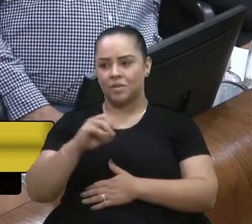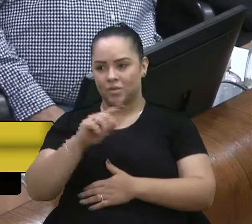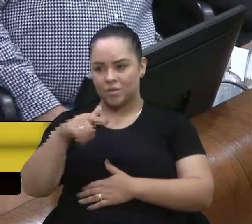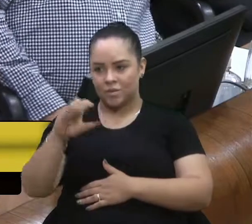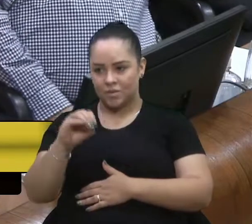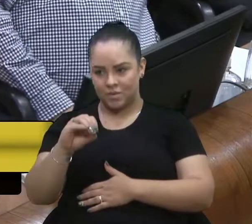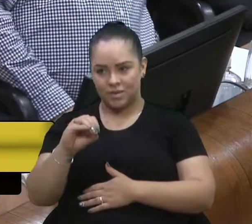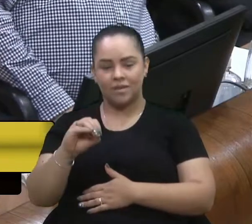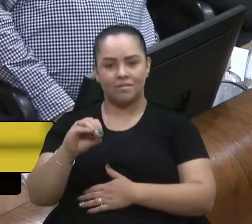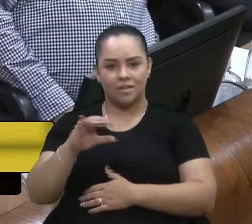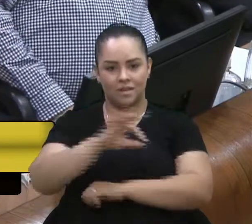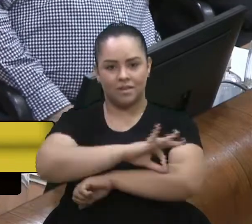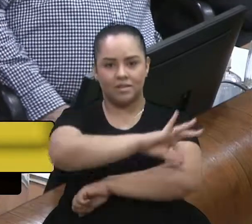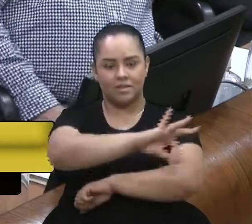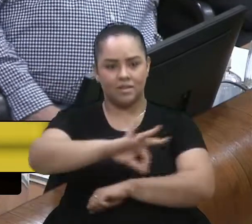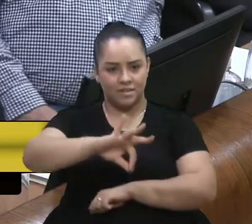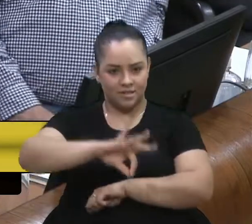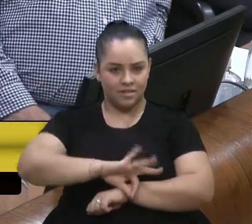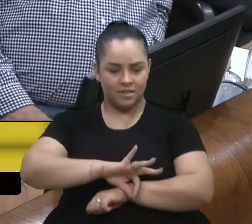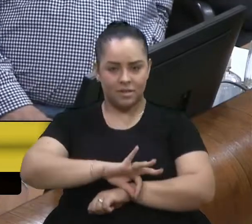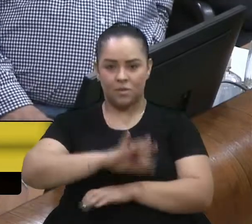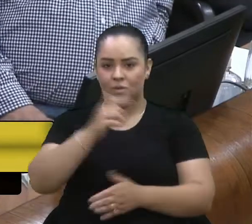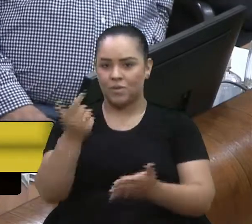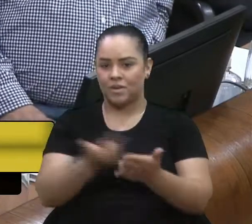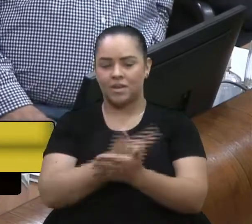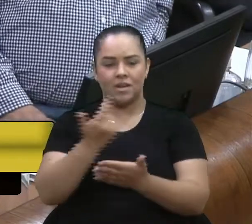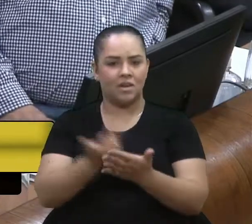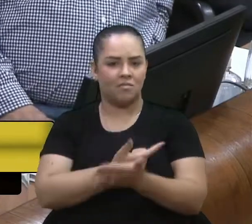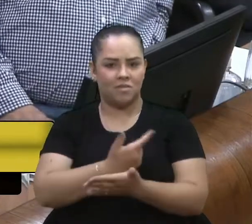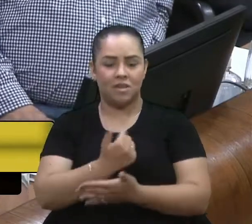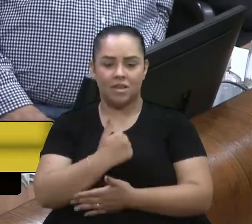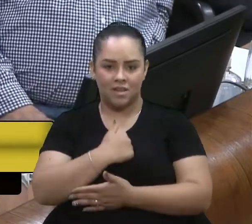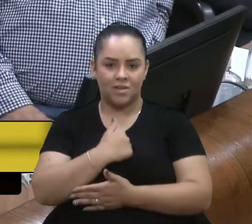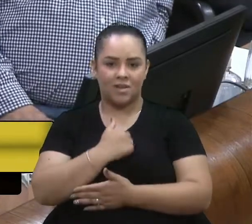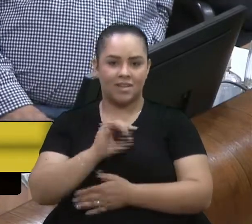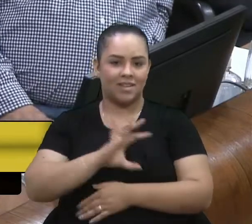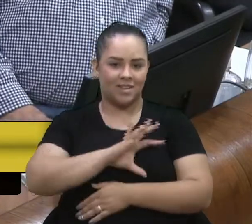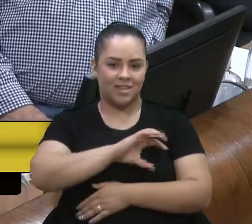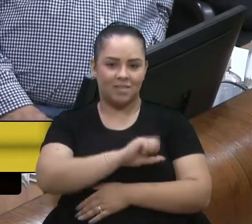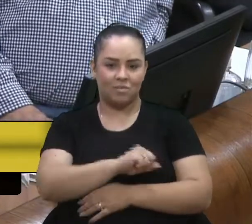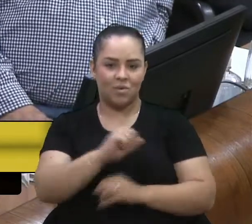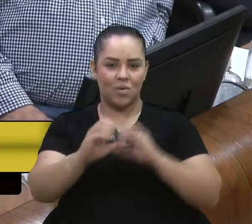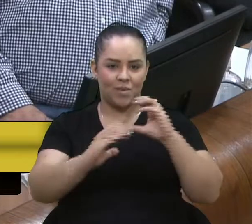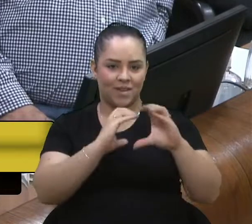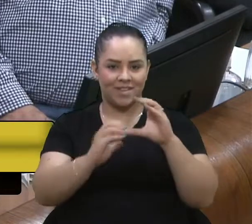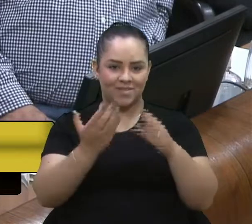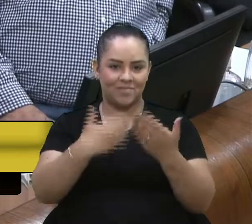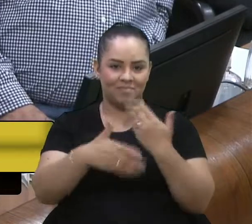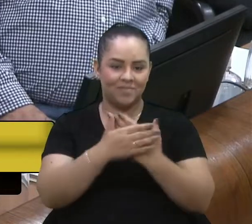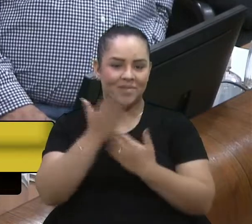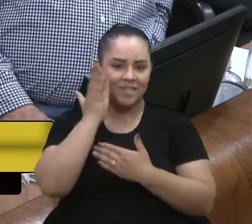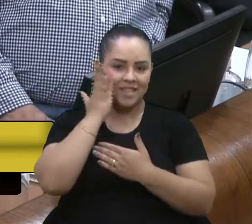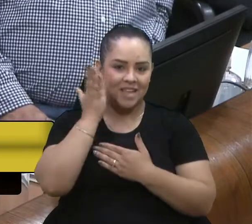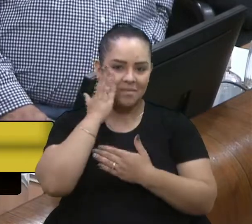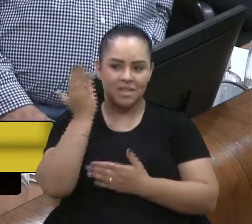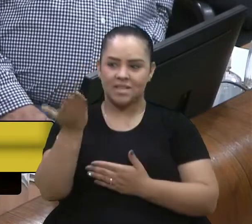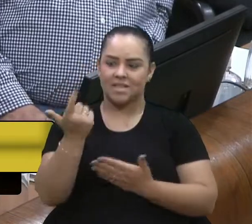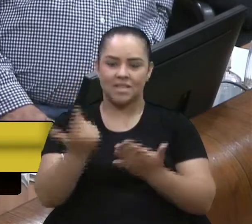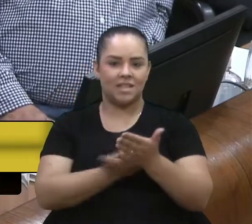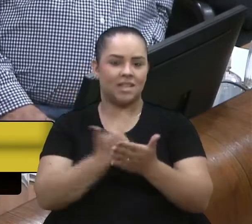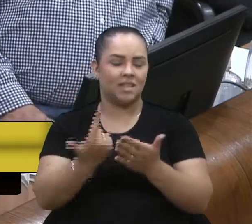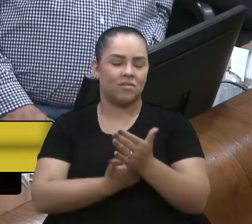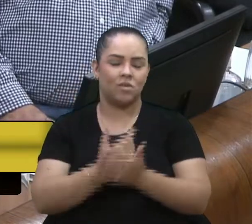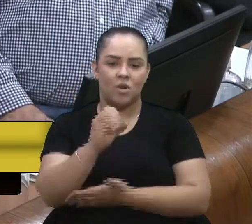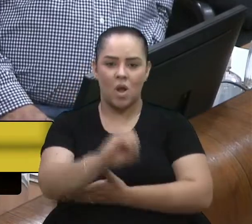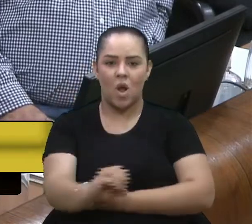e o livro, o resultado eu que sou apaixonada por comunicação e todo mundo sabe disso esse livro ficou